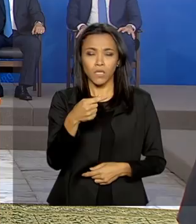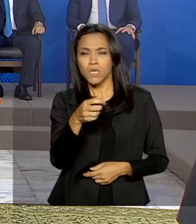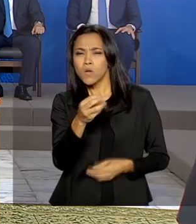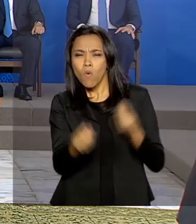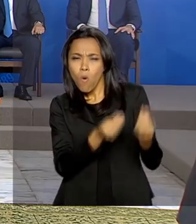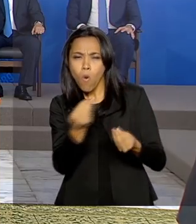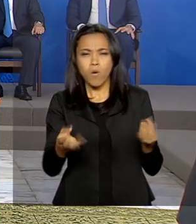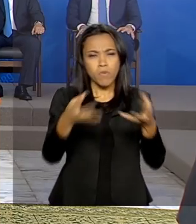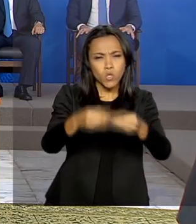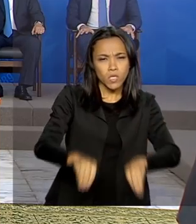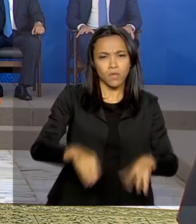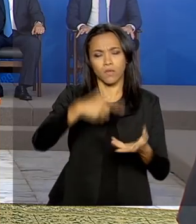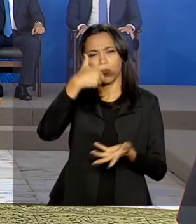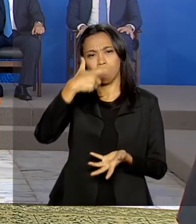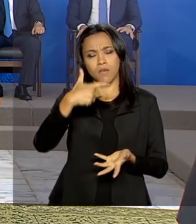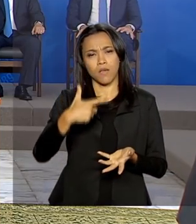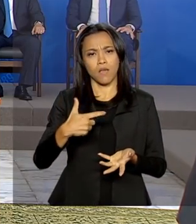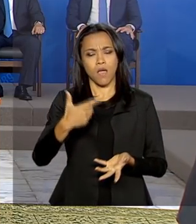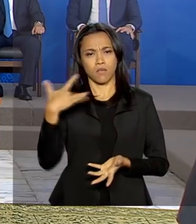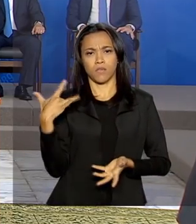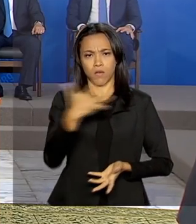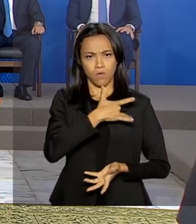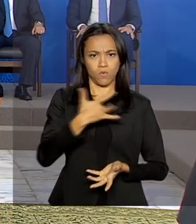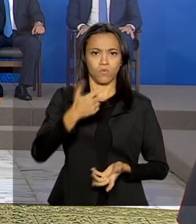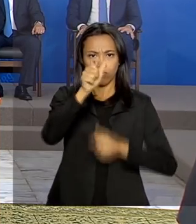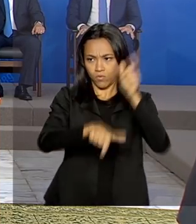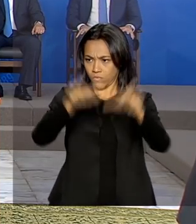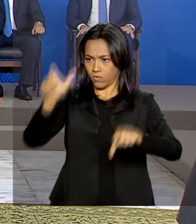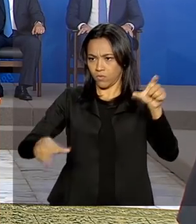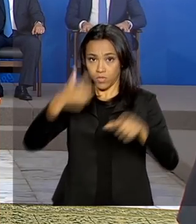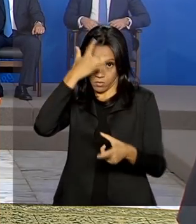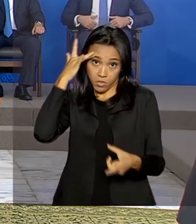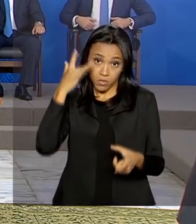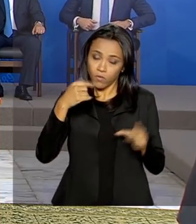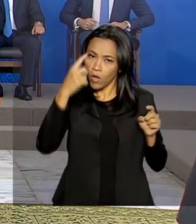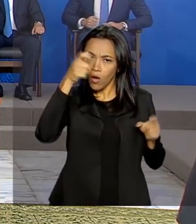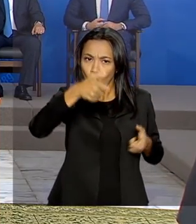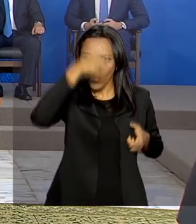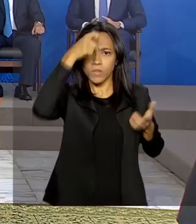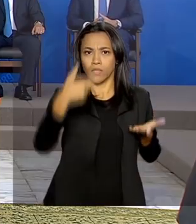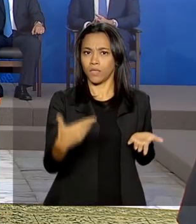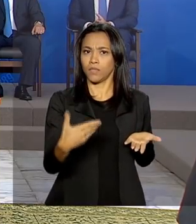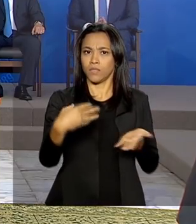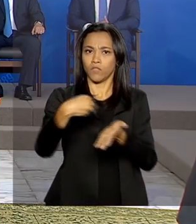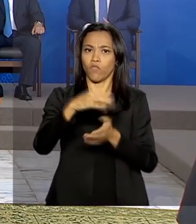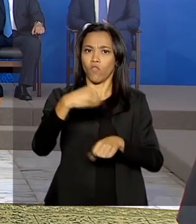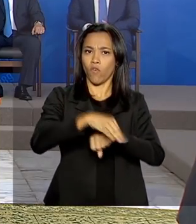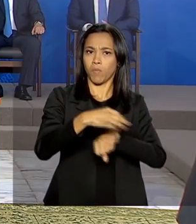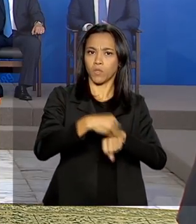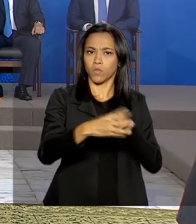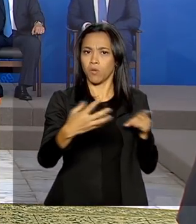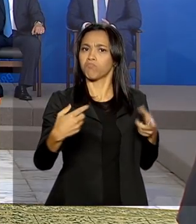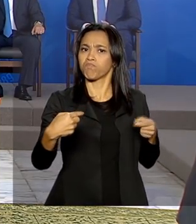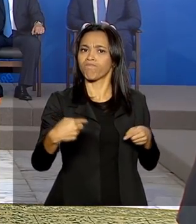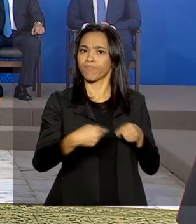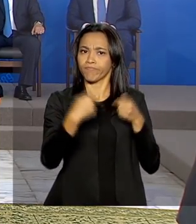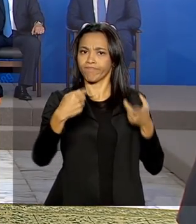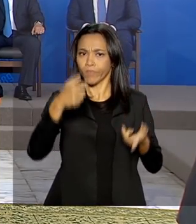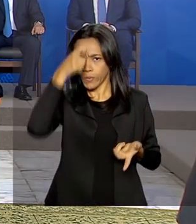afetava o relógio biológico das pessoas. E as conclusões foram coincidentes. A questão da economia,